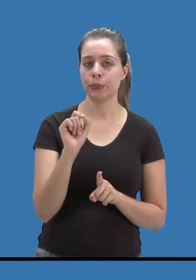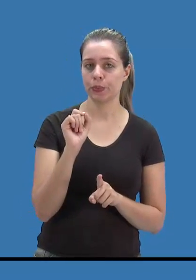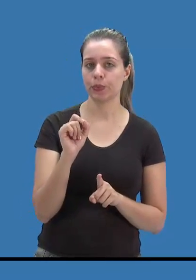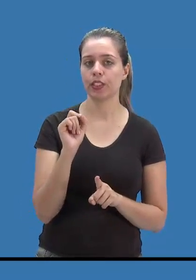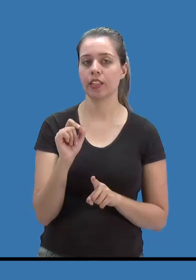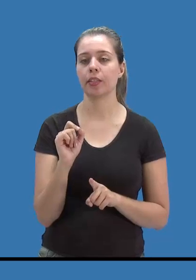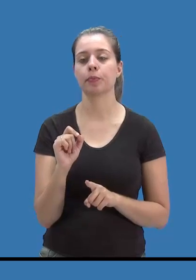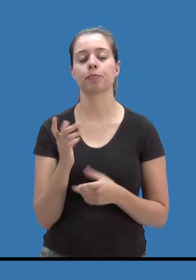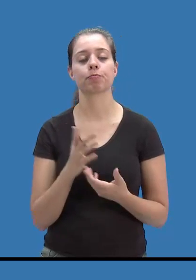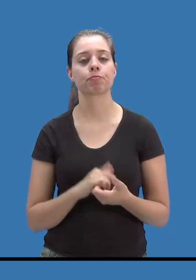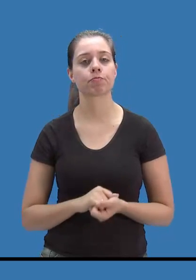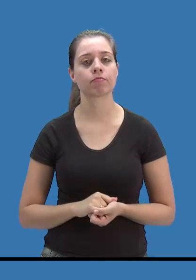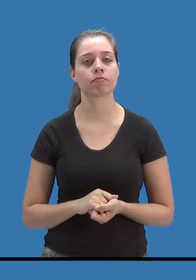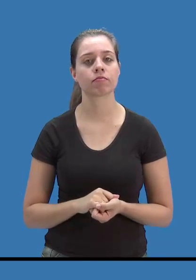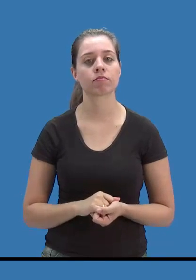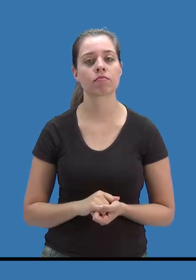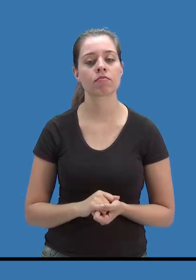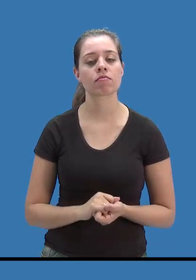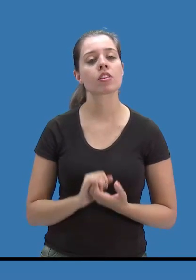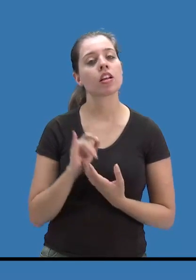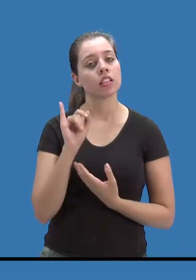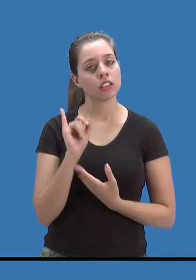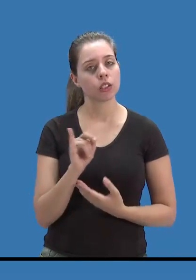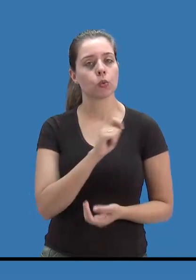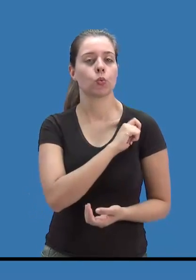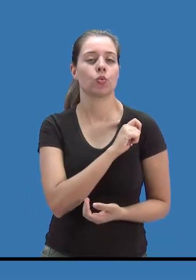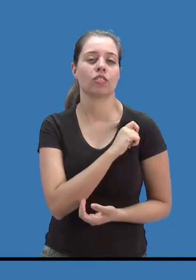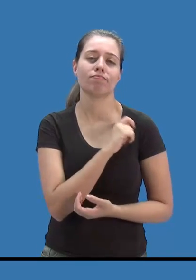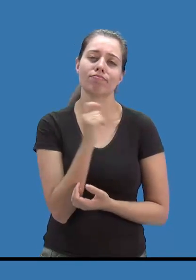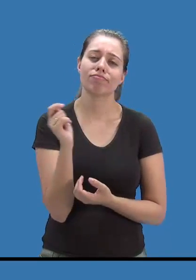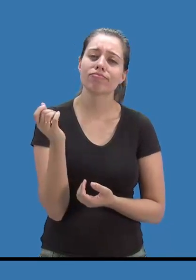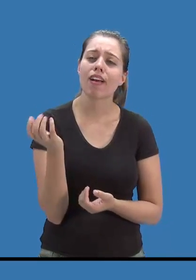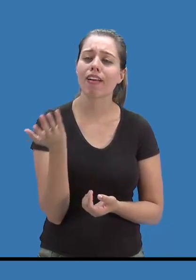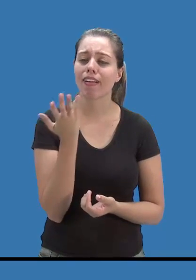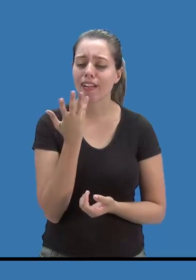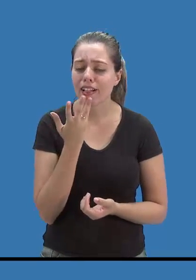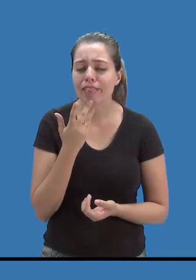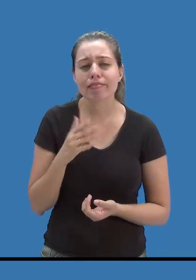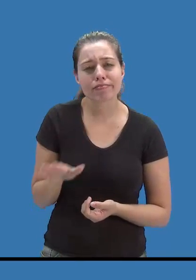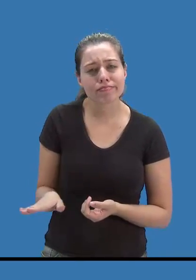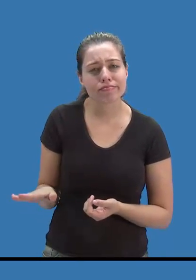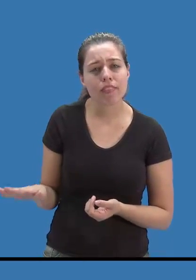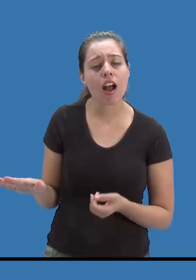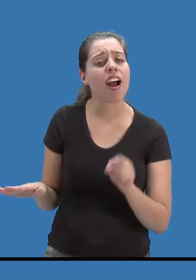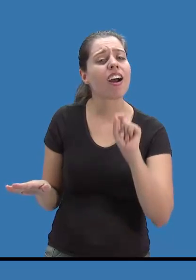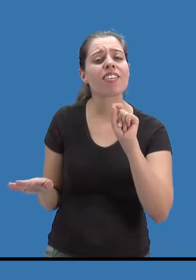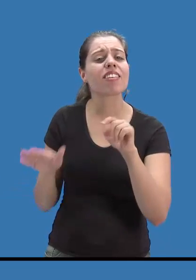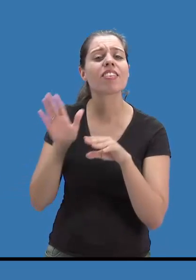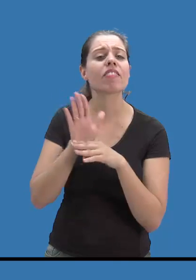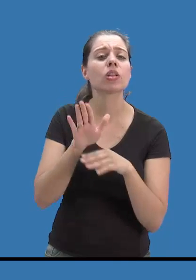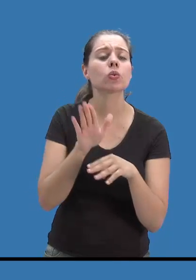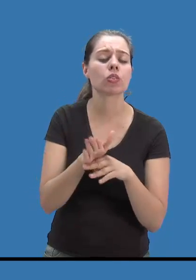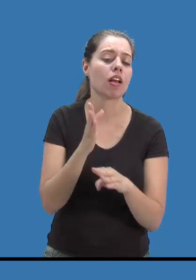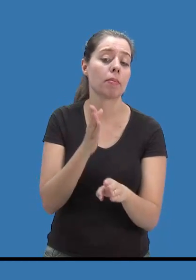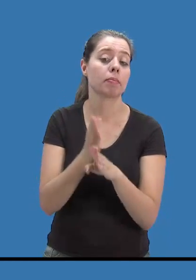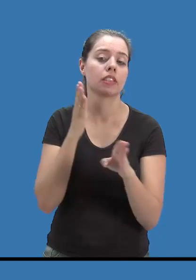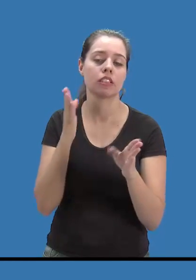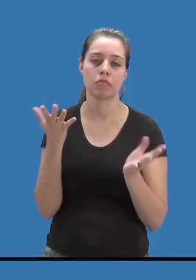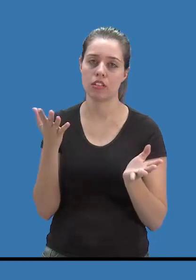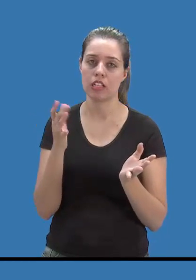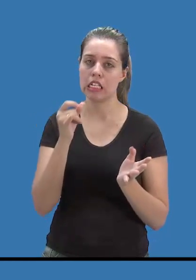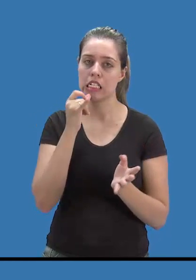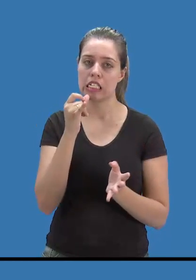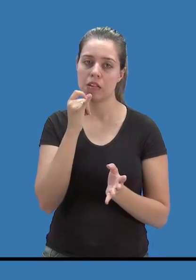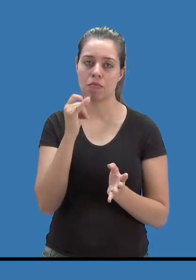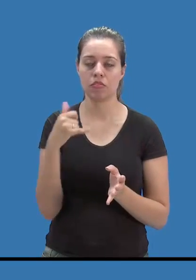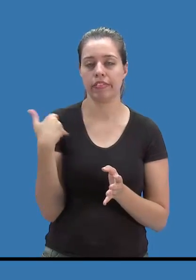é, outra ressalva, é que se o aluno é muito novo, quais são os únicos sujeitos que poderão contribuir com a identificação, se ele